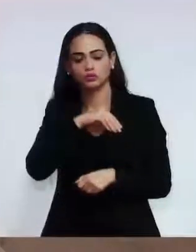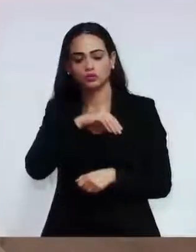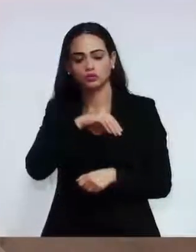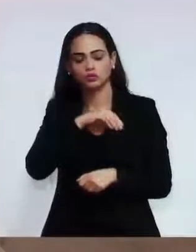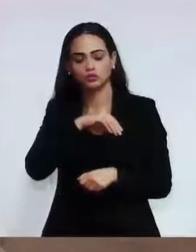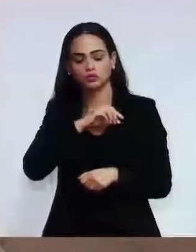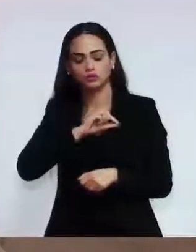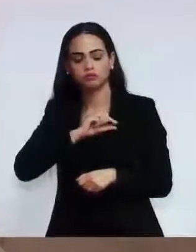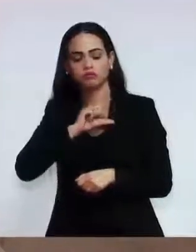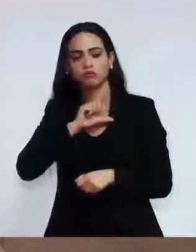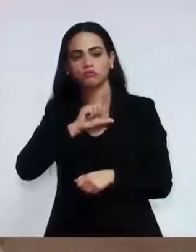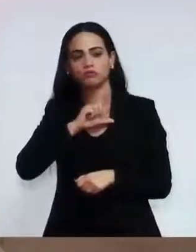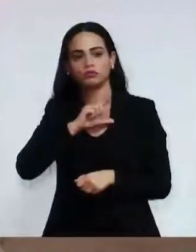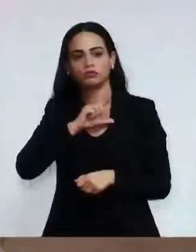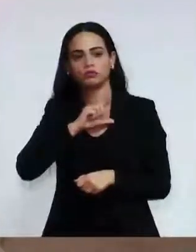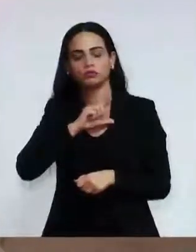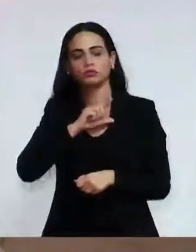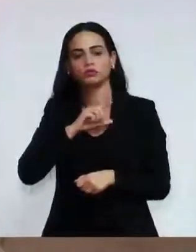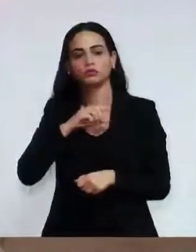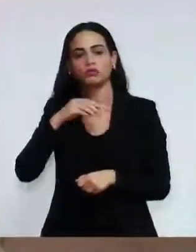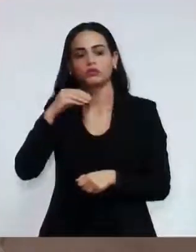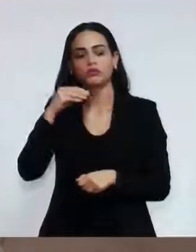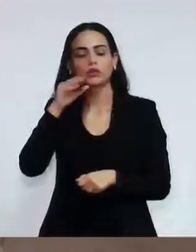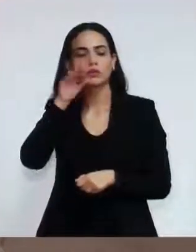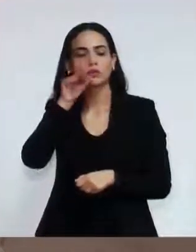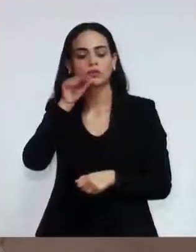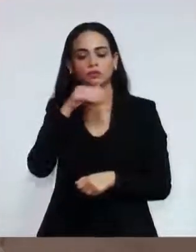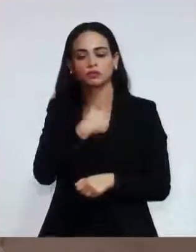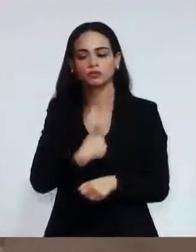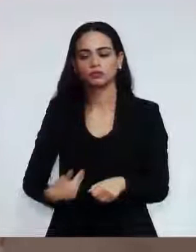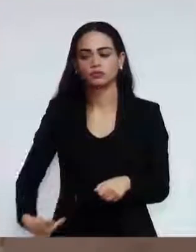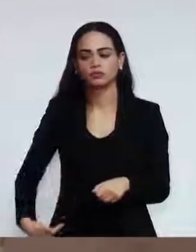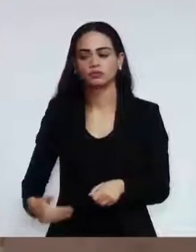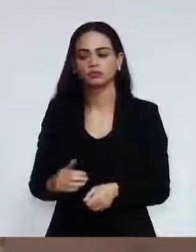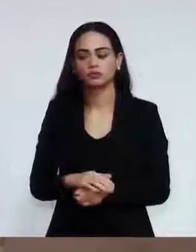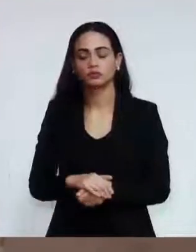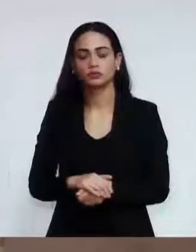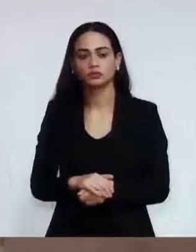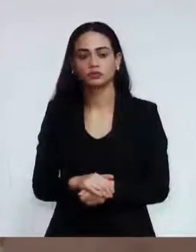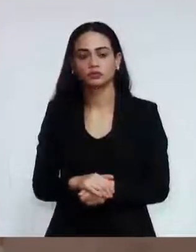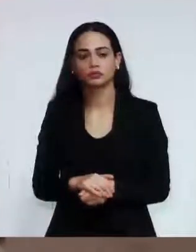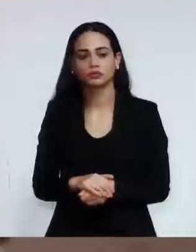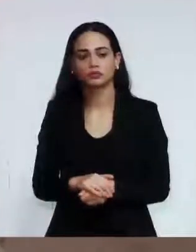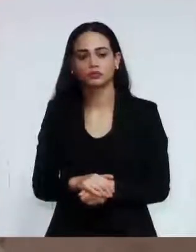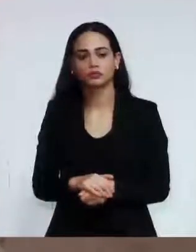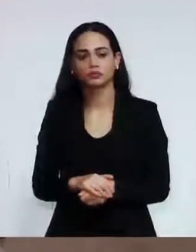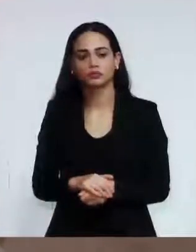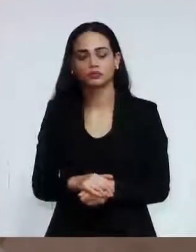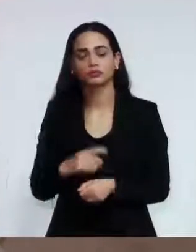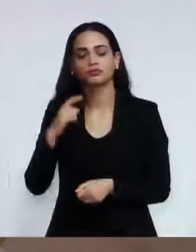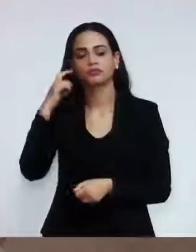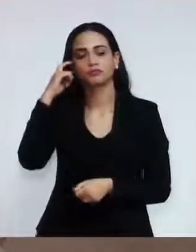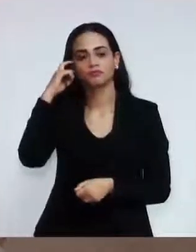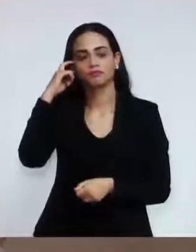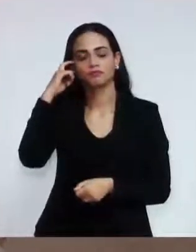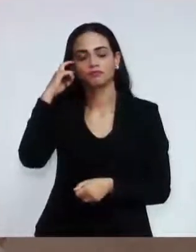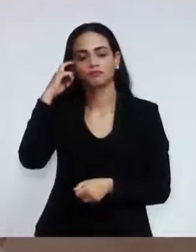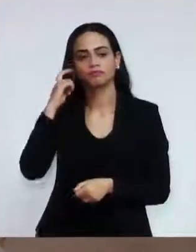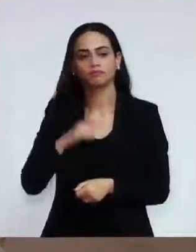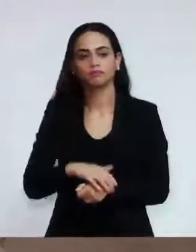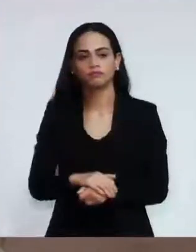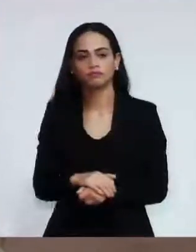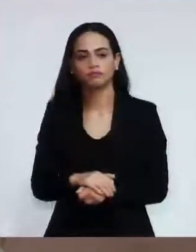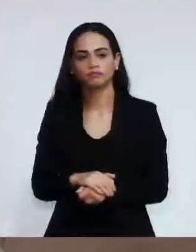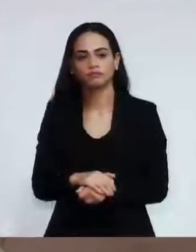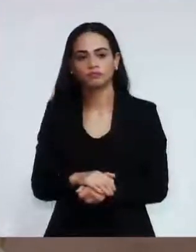oferecido, acredito eu, que está muito aquém da